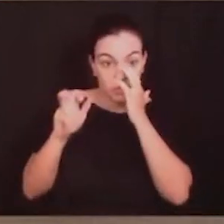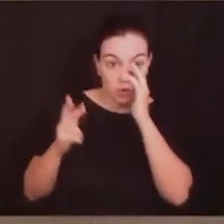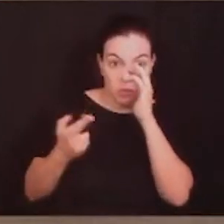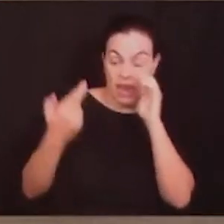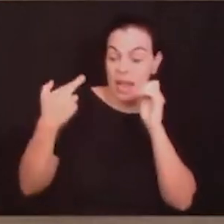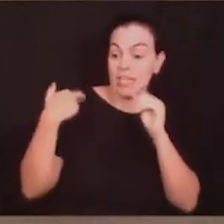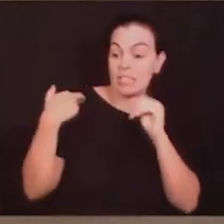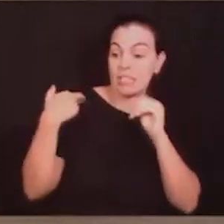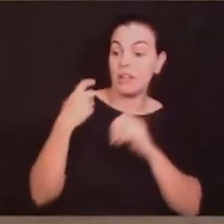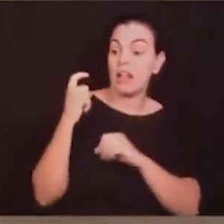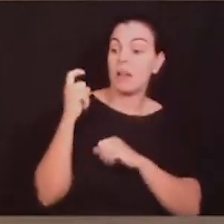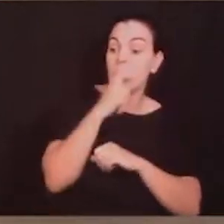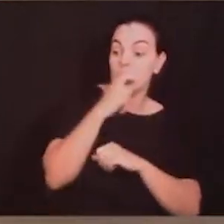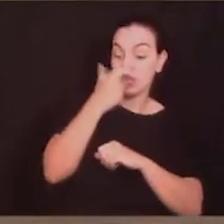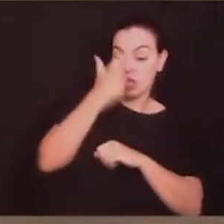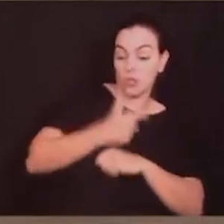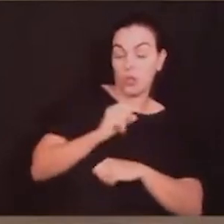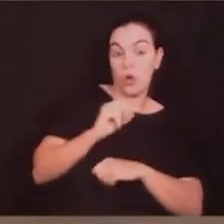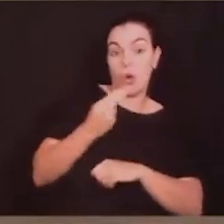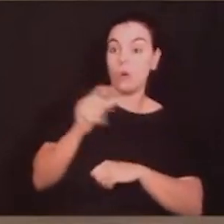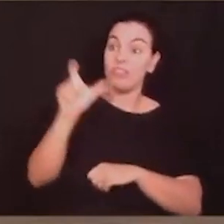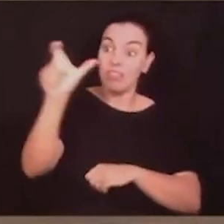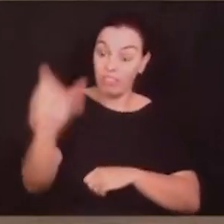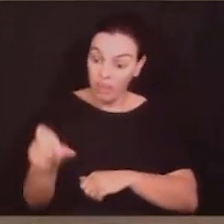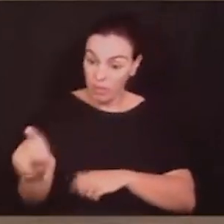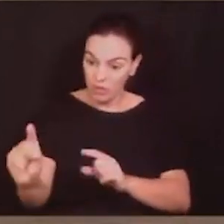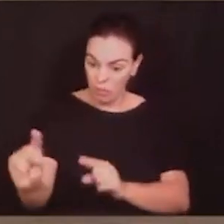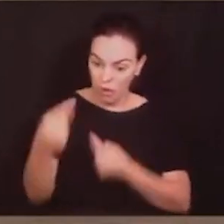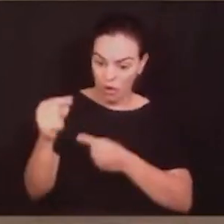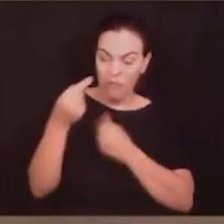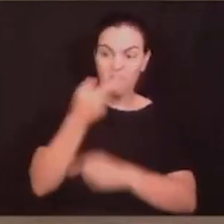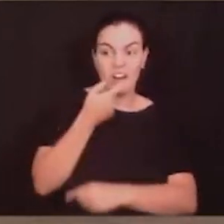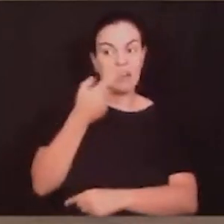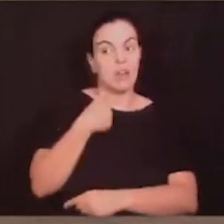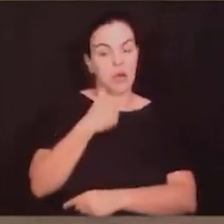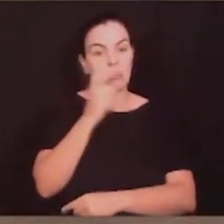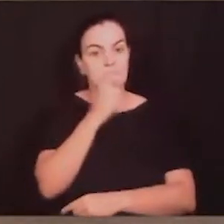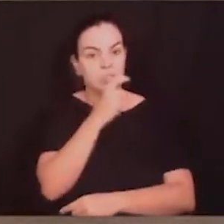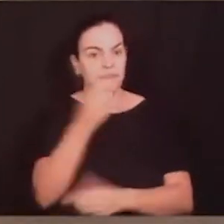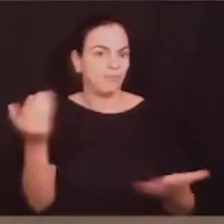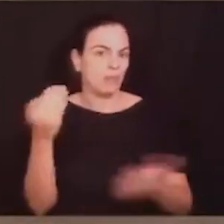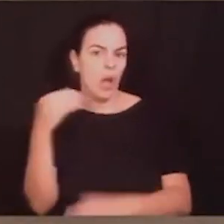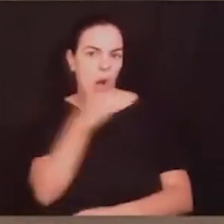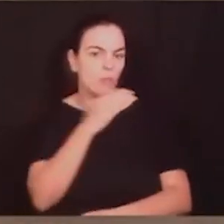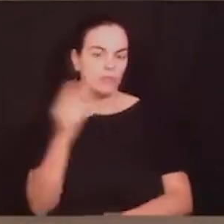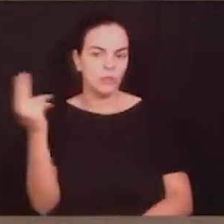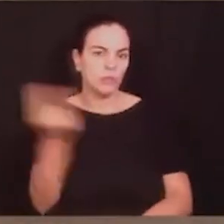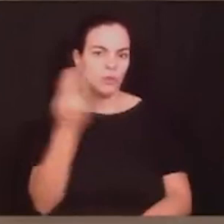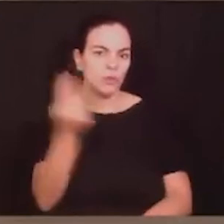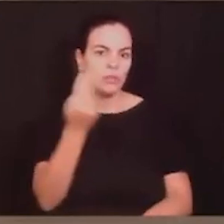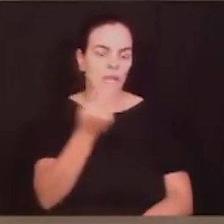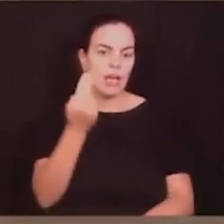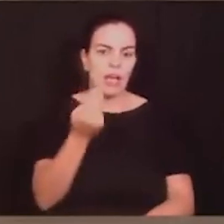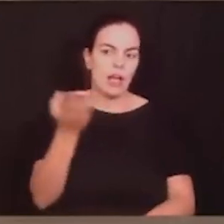acusador do mentiroso. Quero dizer, senhor presidente, que é óbvio que não dá para esperar um discurso diferente da base de